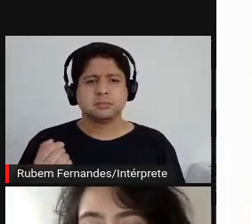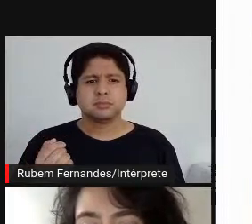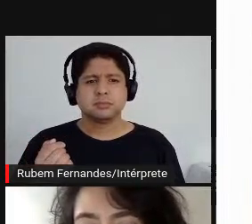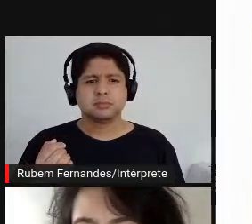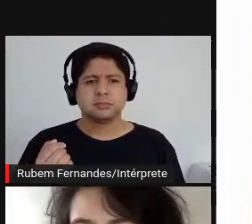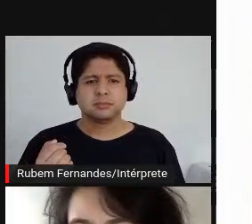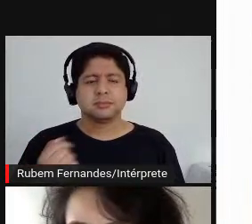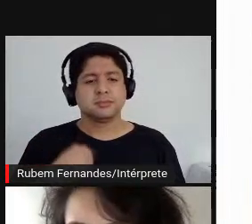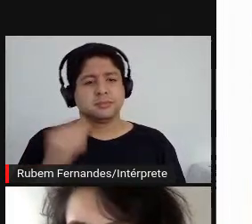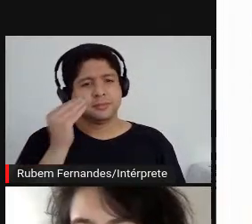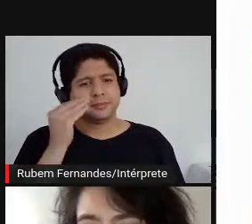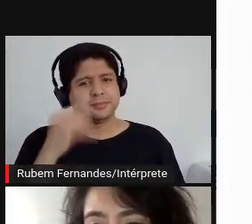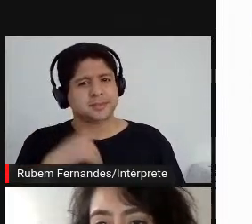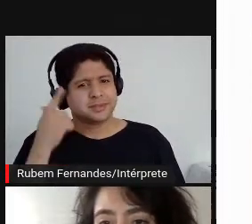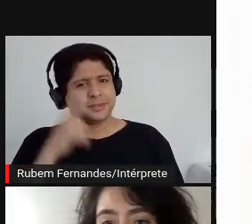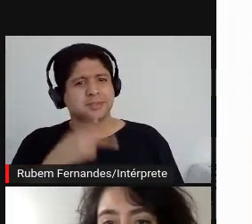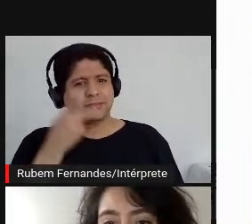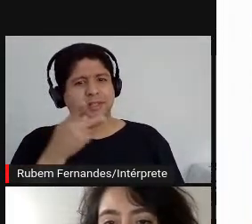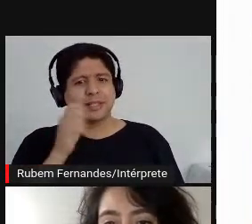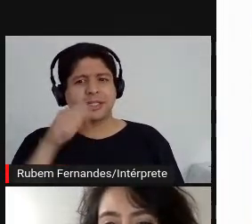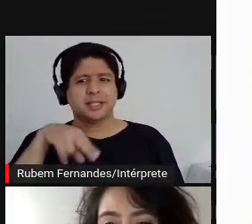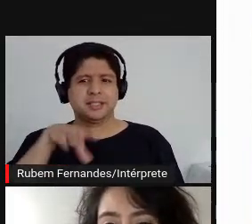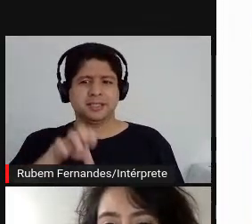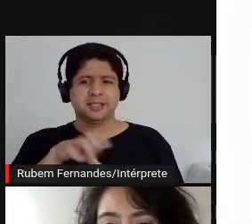Tá, agora que eu estou vendo a fala da Aline.